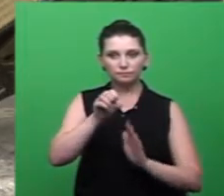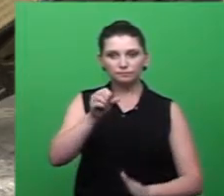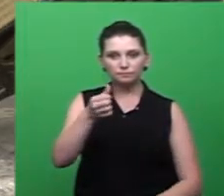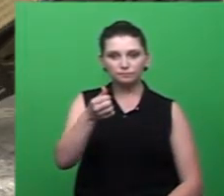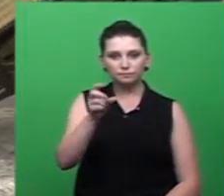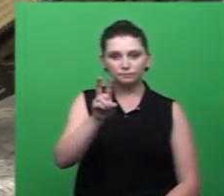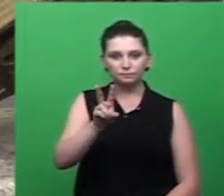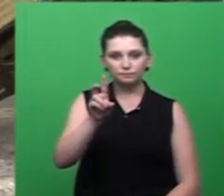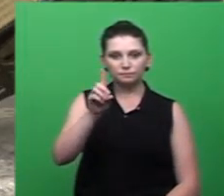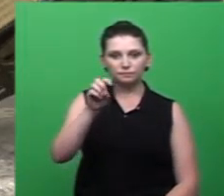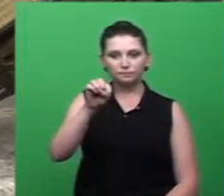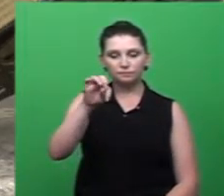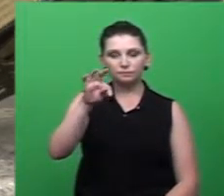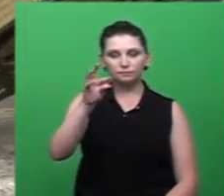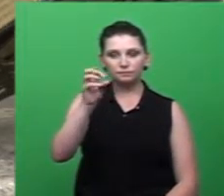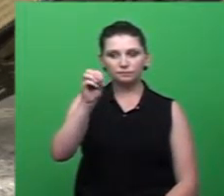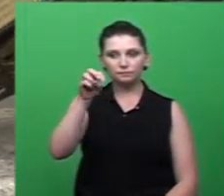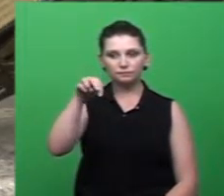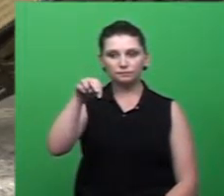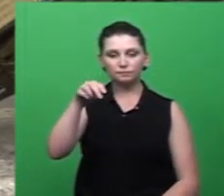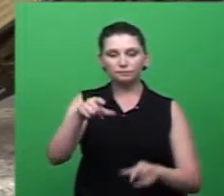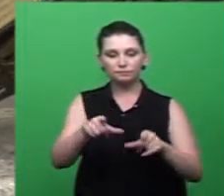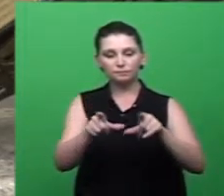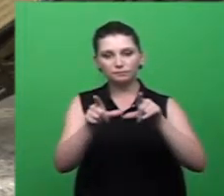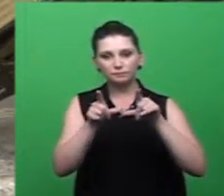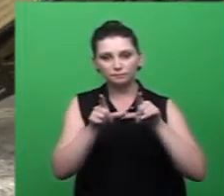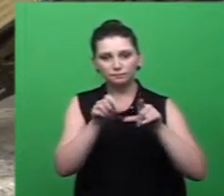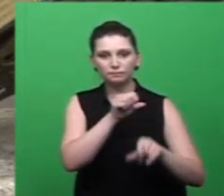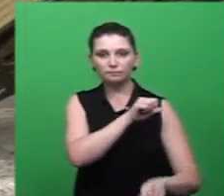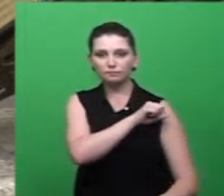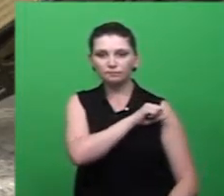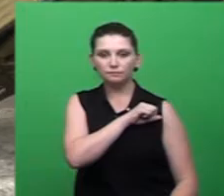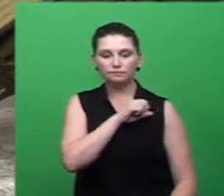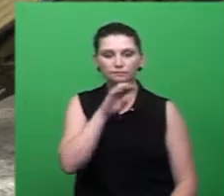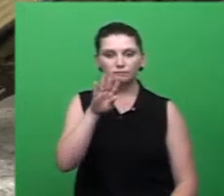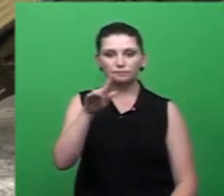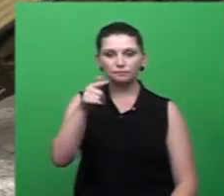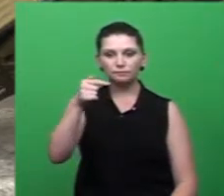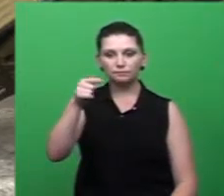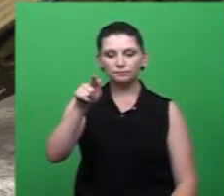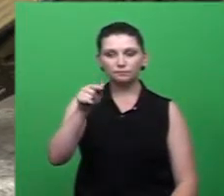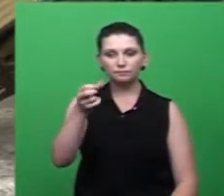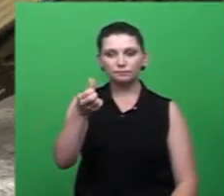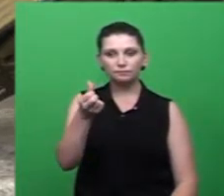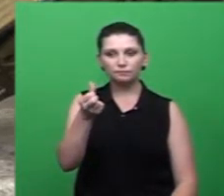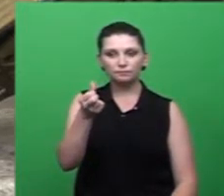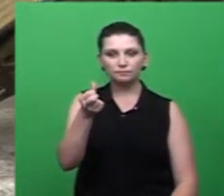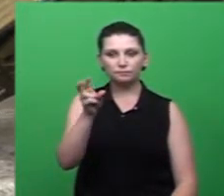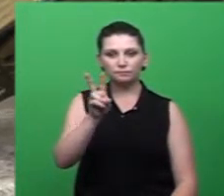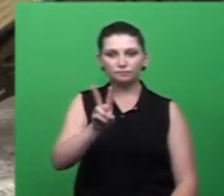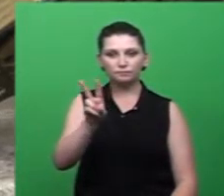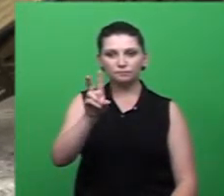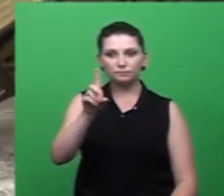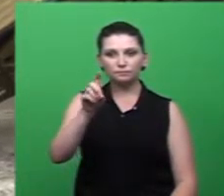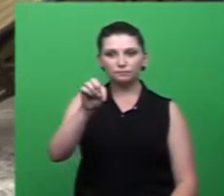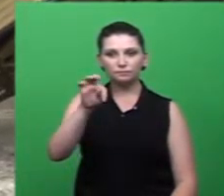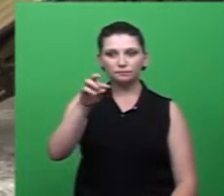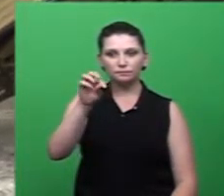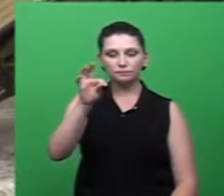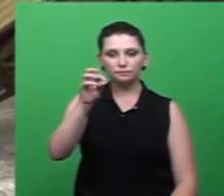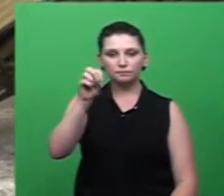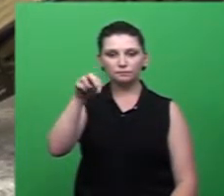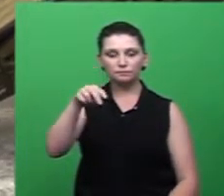autoria do vereador Dailto Feuza. Requerimento 047, barra 2016, de autoria do vereador Dailto Feuza.